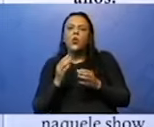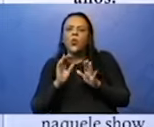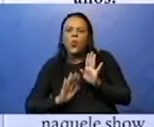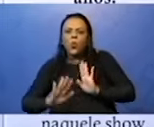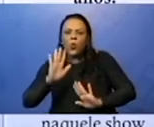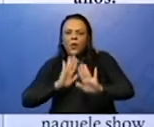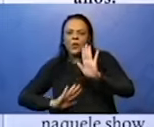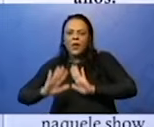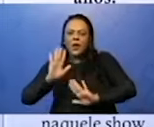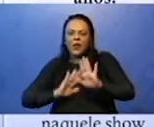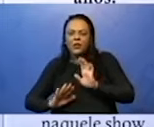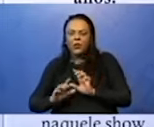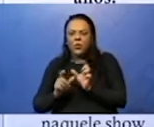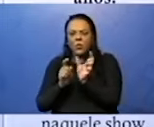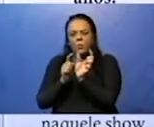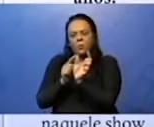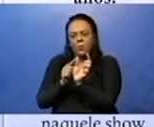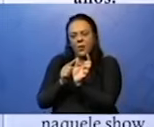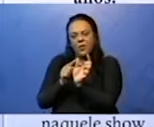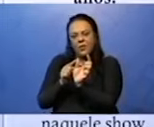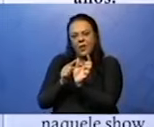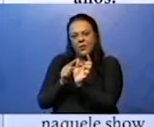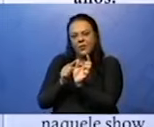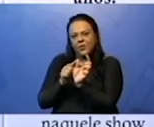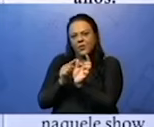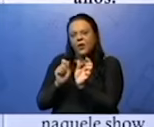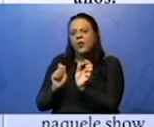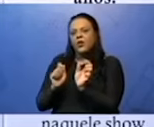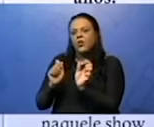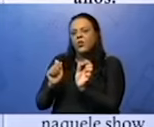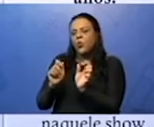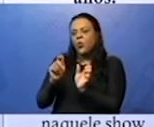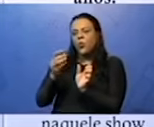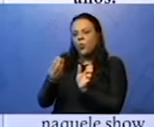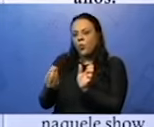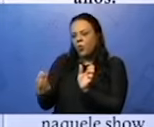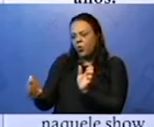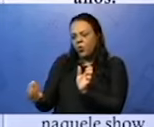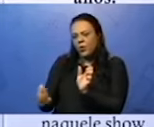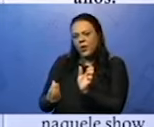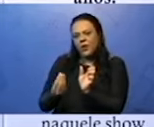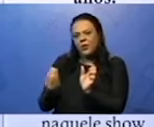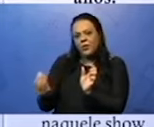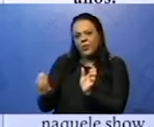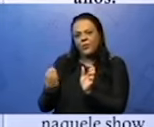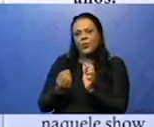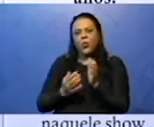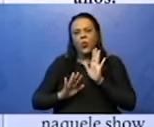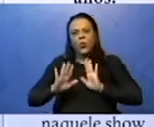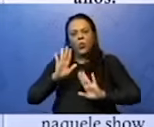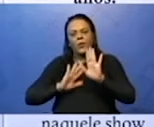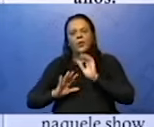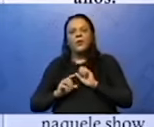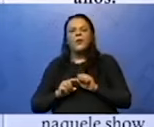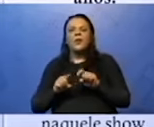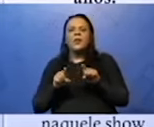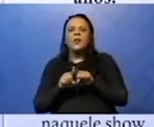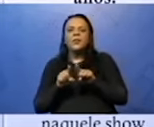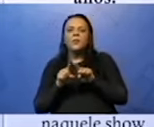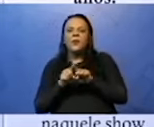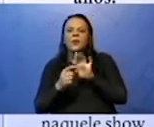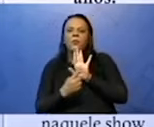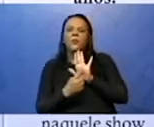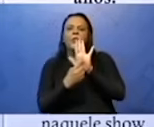três dias, porque ninguém pratica essa ação de fazer dias. Ou então, quando indica condições climáticas, como faz calor no